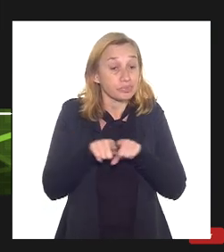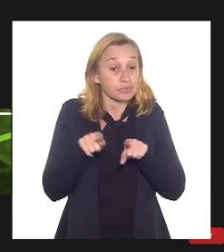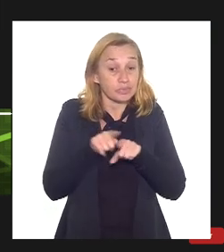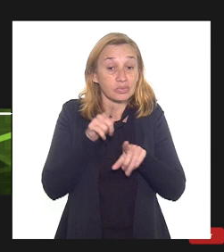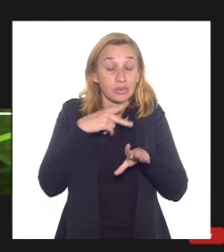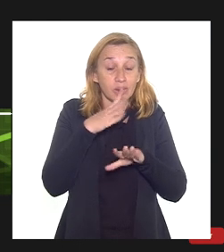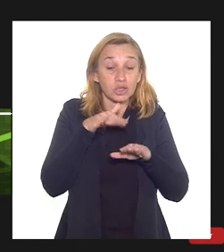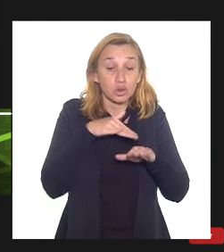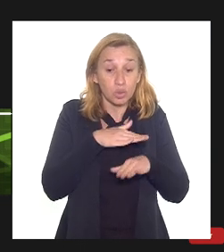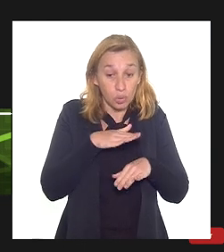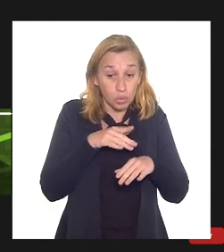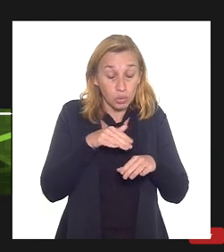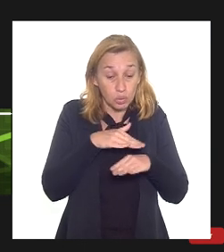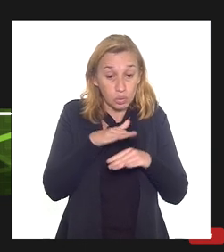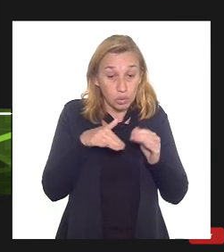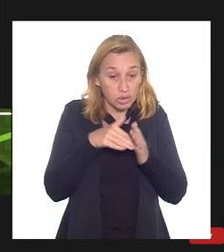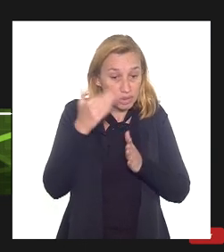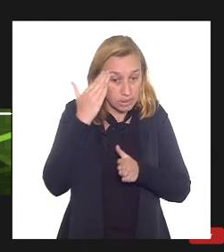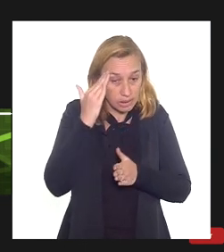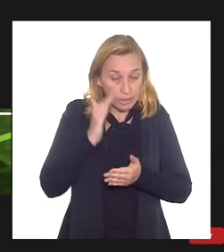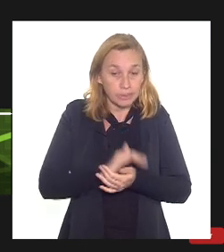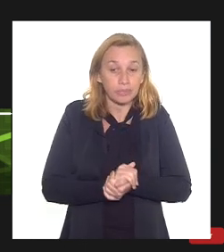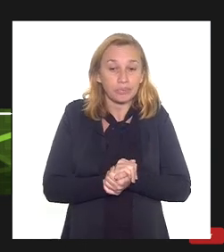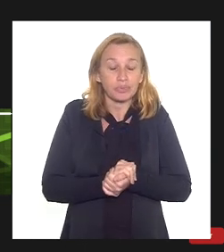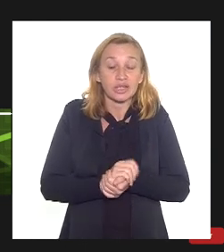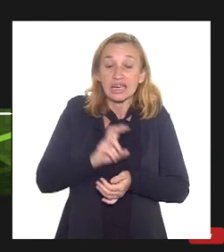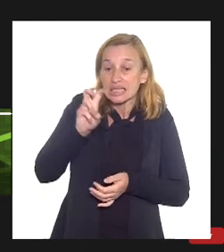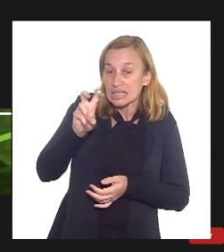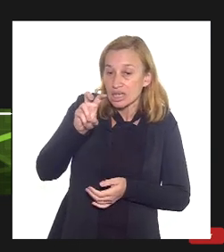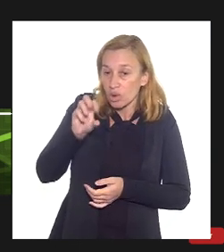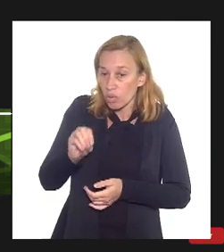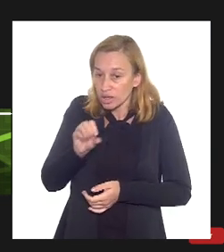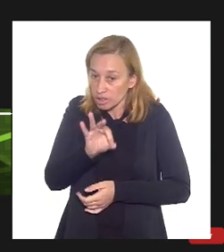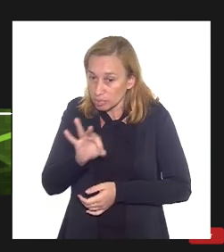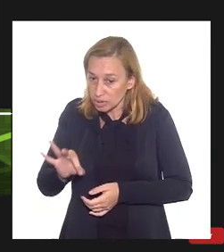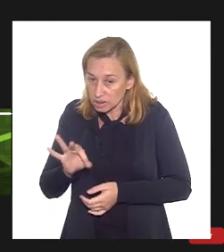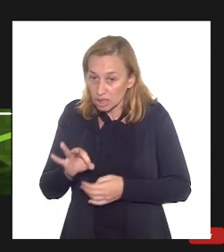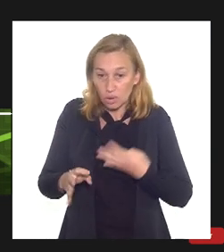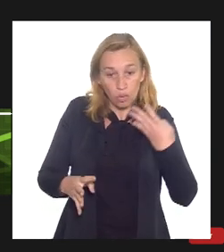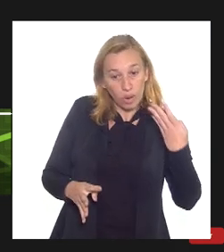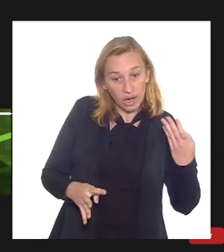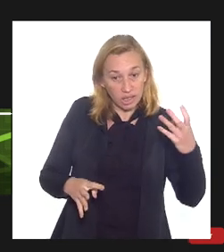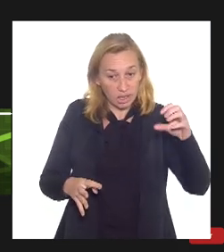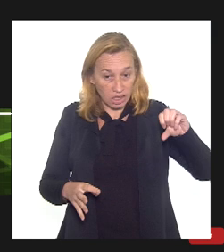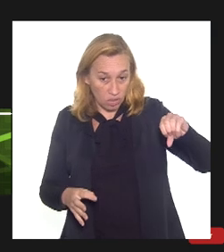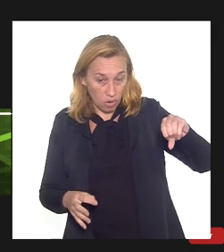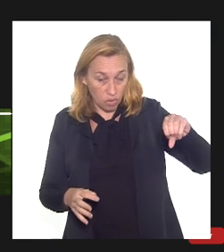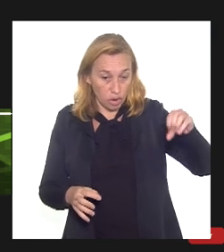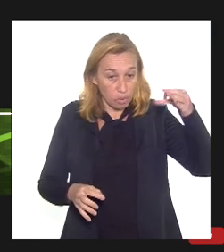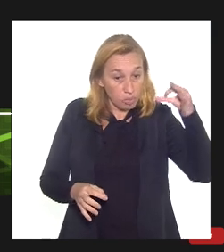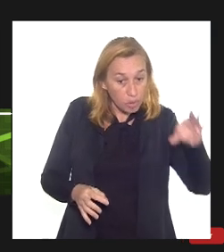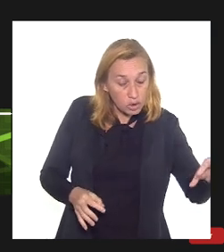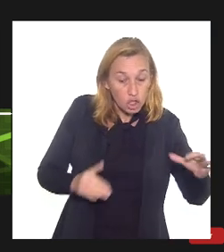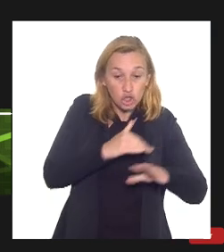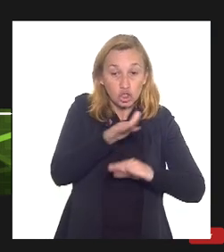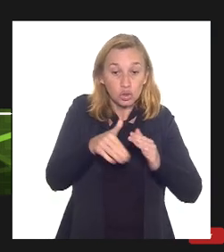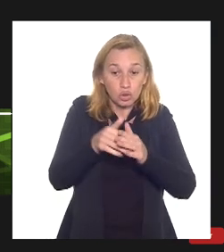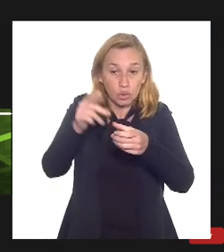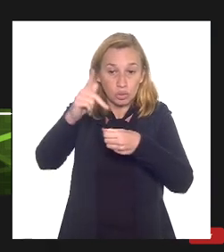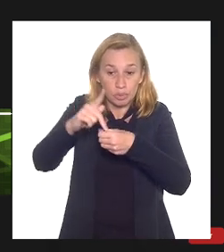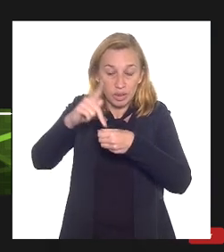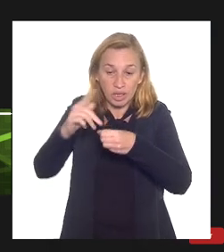que estão participando entenderam 50% 49% de todo o petróleo